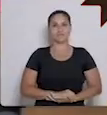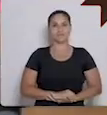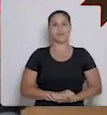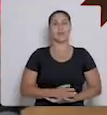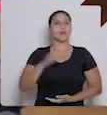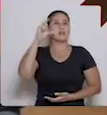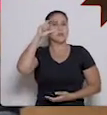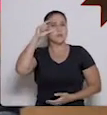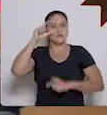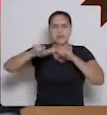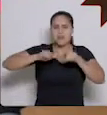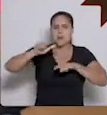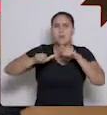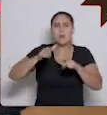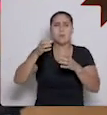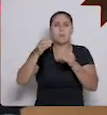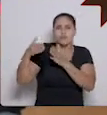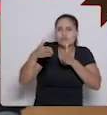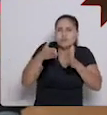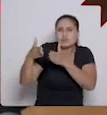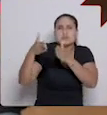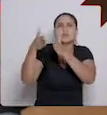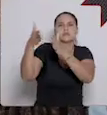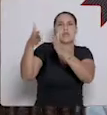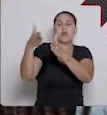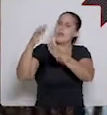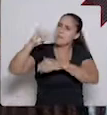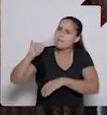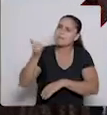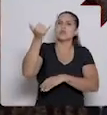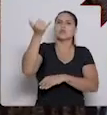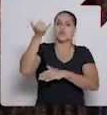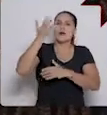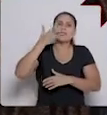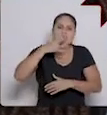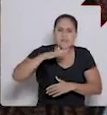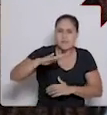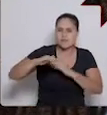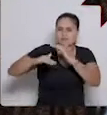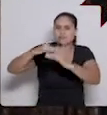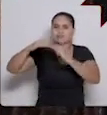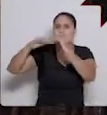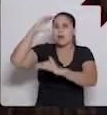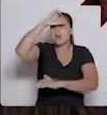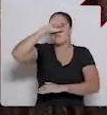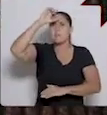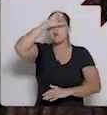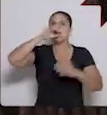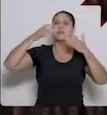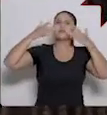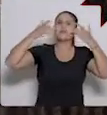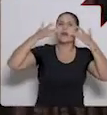Zé Raimundo trabalhou muito aqui na estrada da gente, em Aguada. Ele oportunizou esses meninos a poder aprender